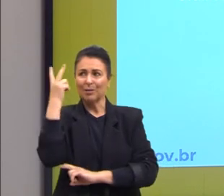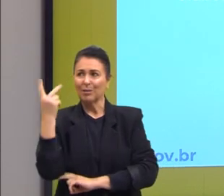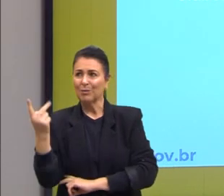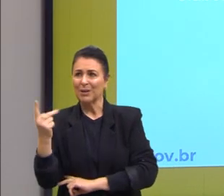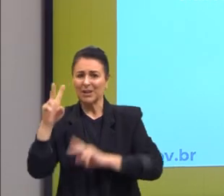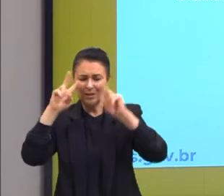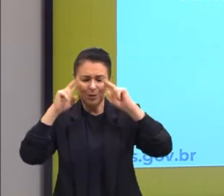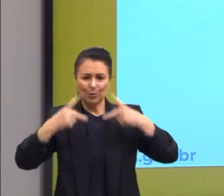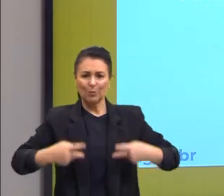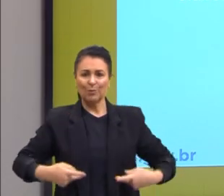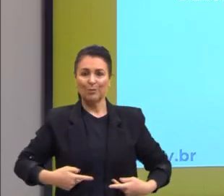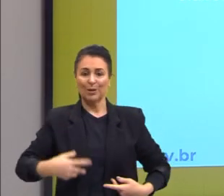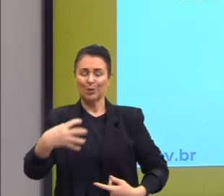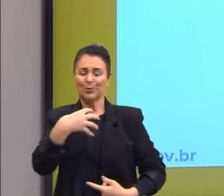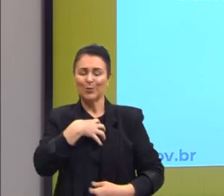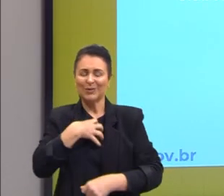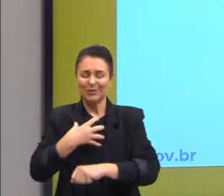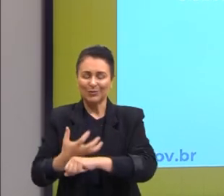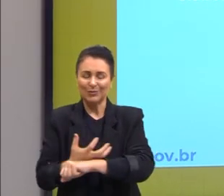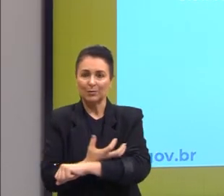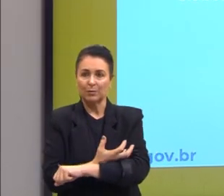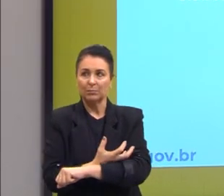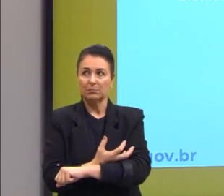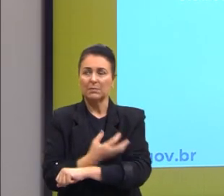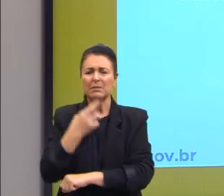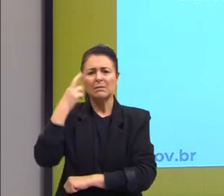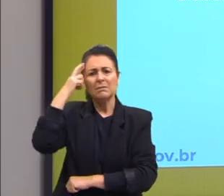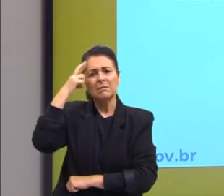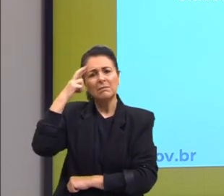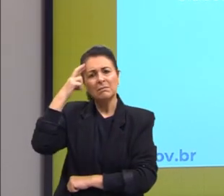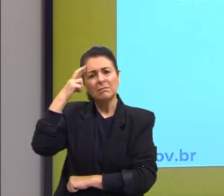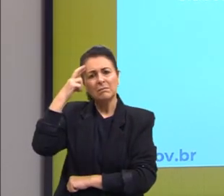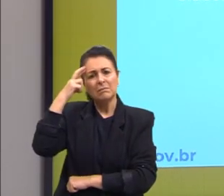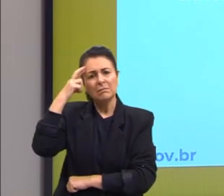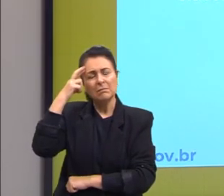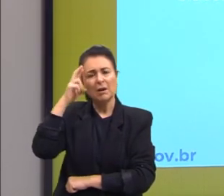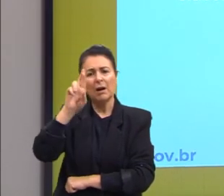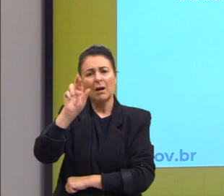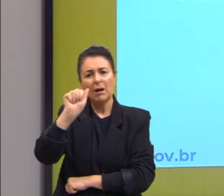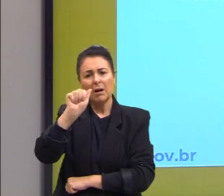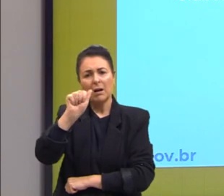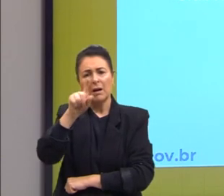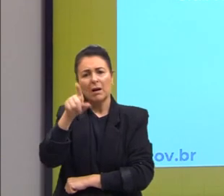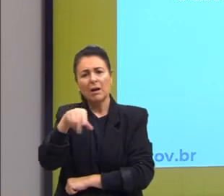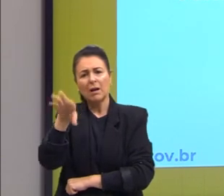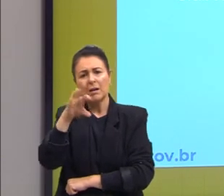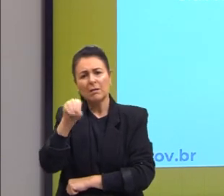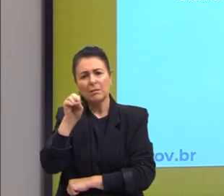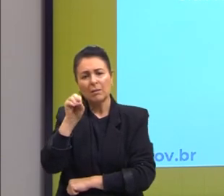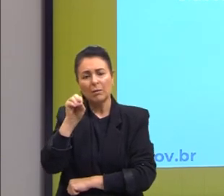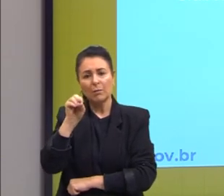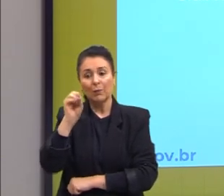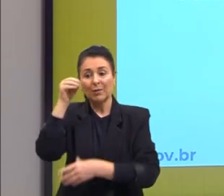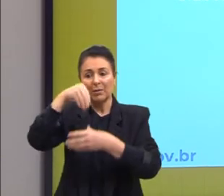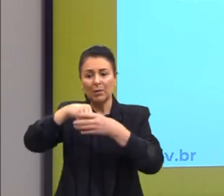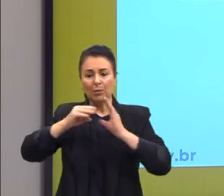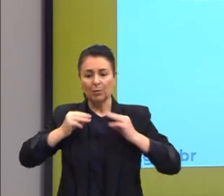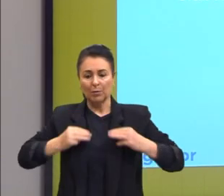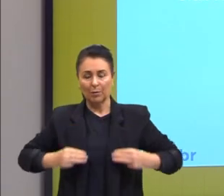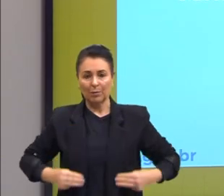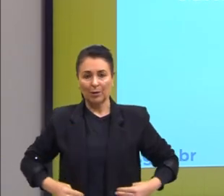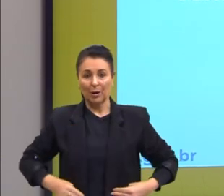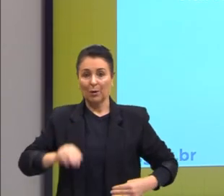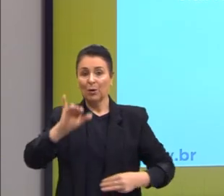do sentimento. E a razão? Como fica a razão nessa questão da moral? A razão para o Hume